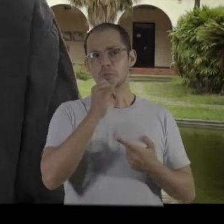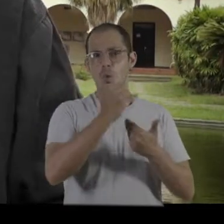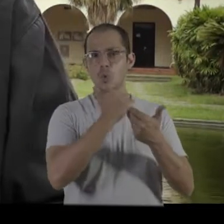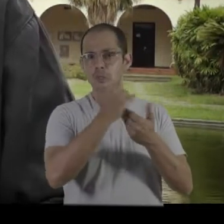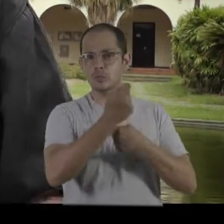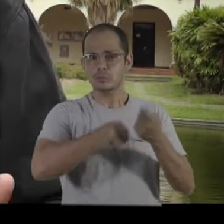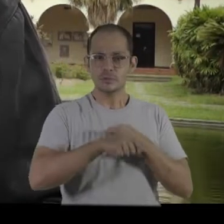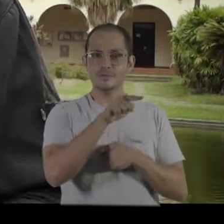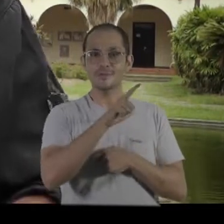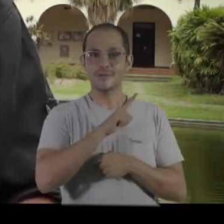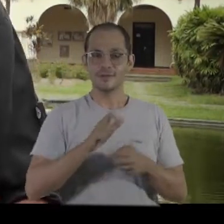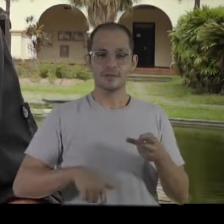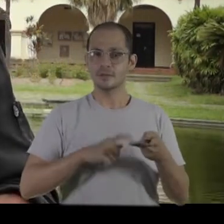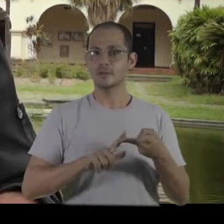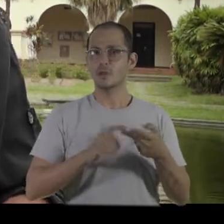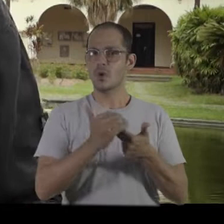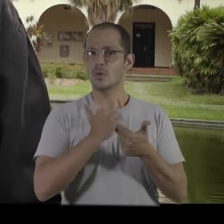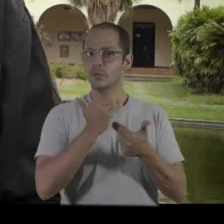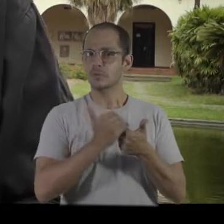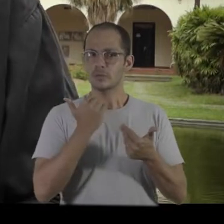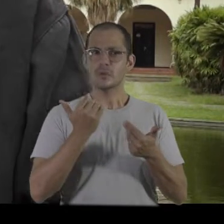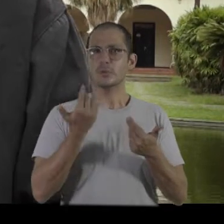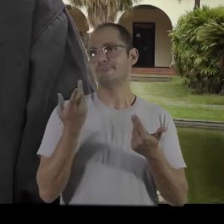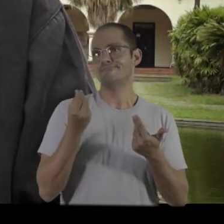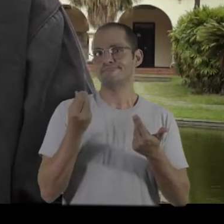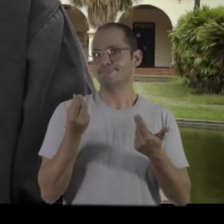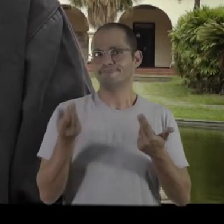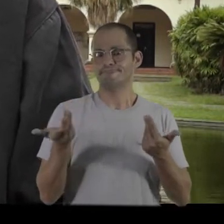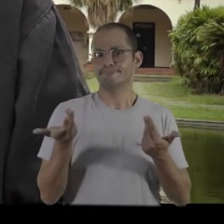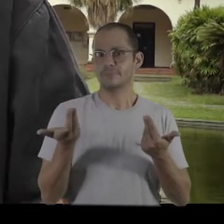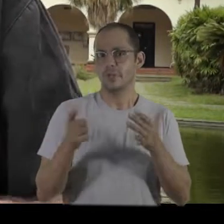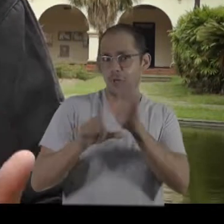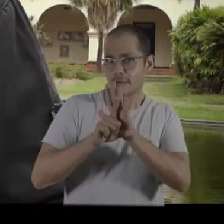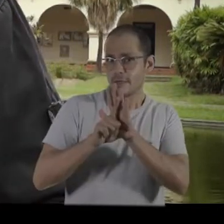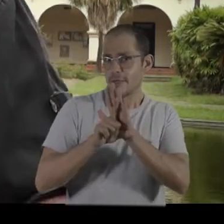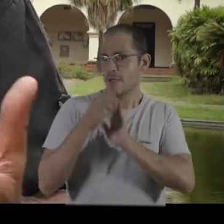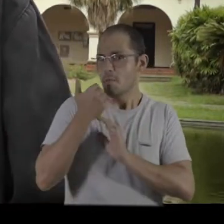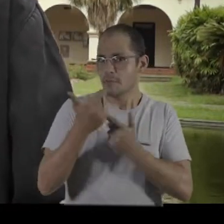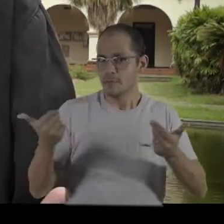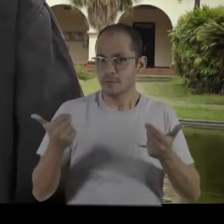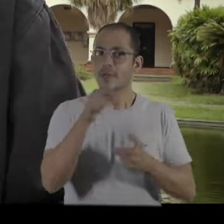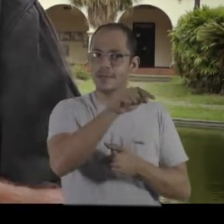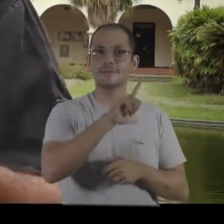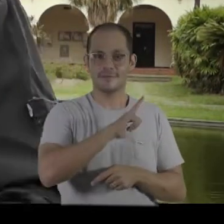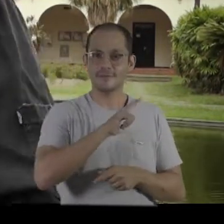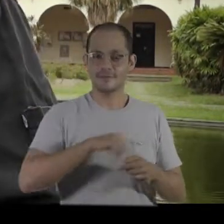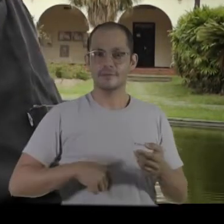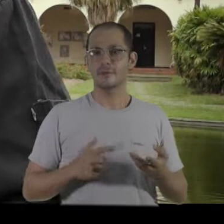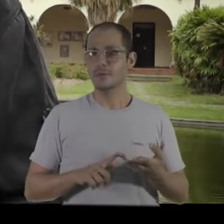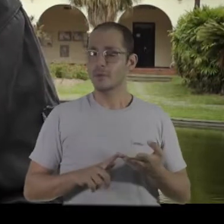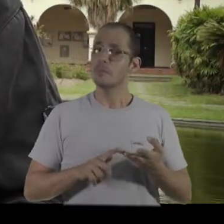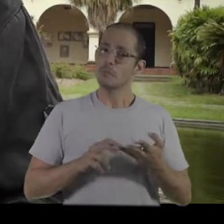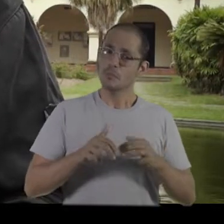administrativas, a universidade tem. Eu preciso de orientações na parte de legalização de um alimento, a universidade